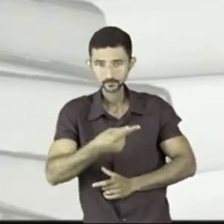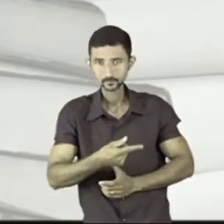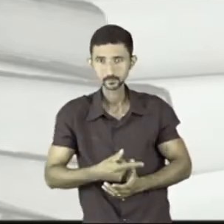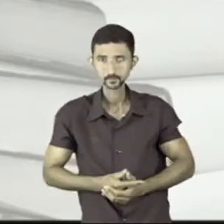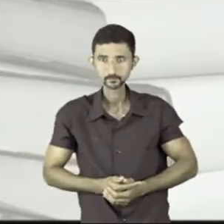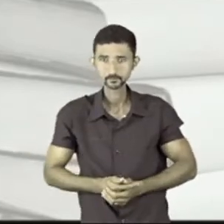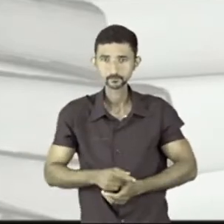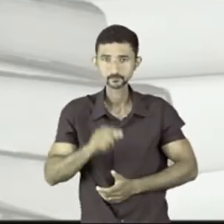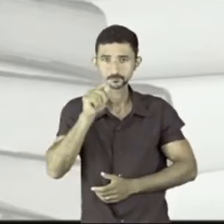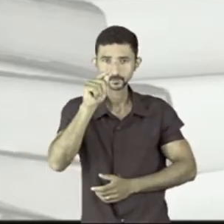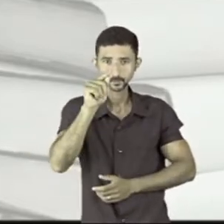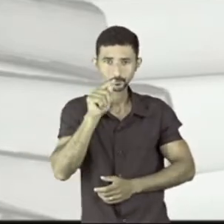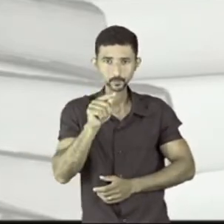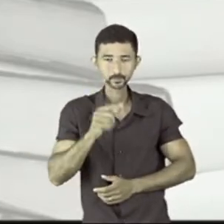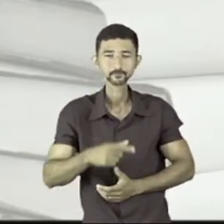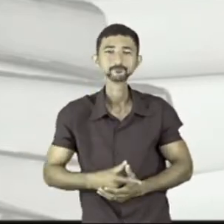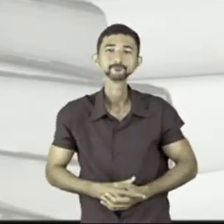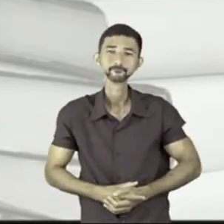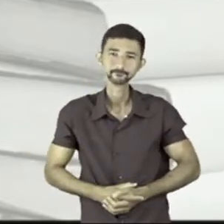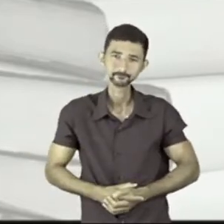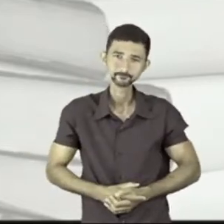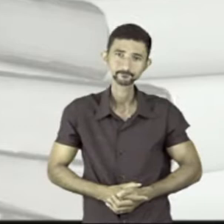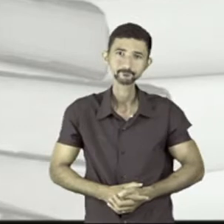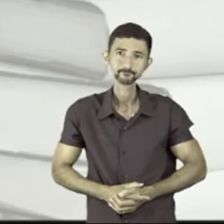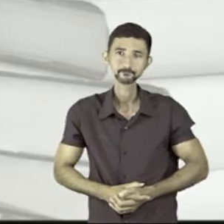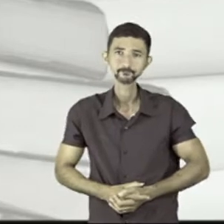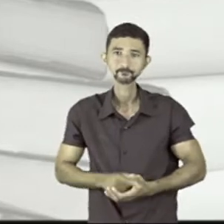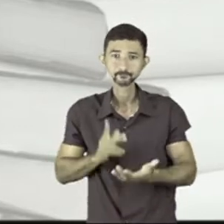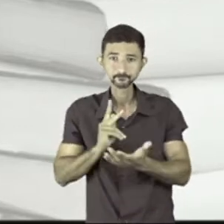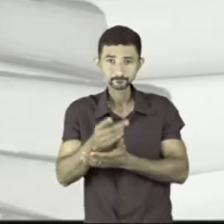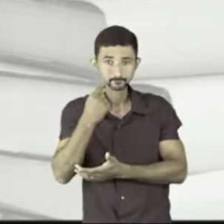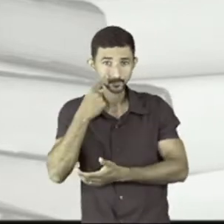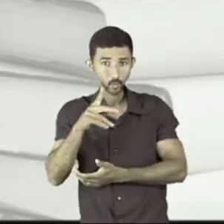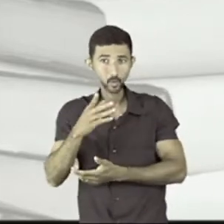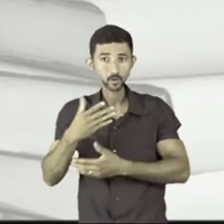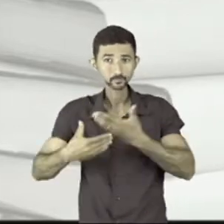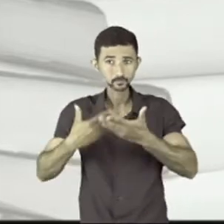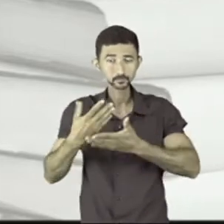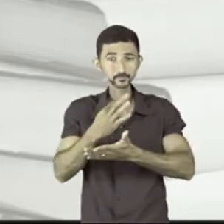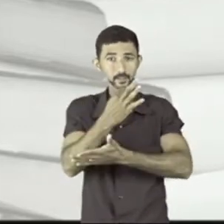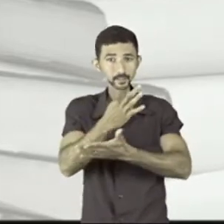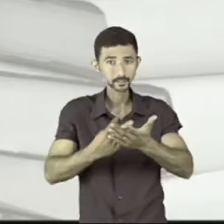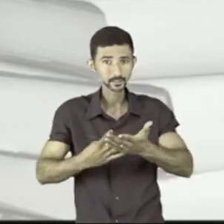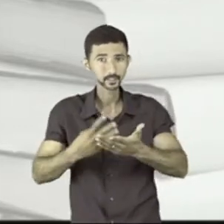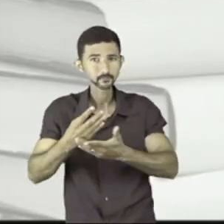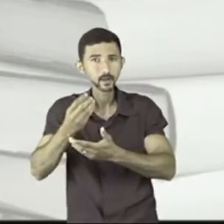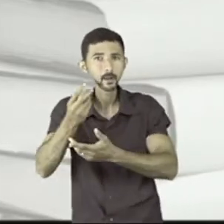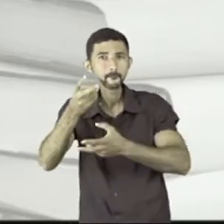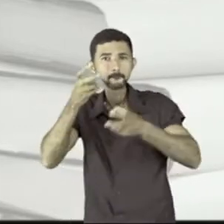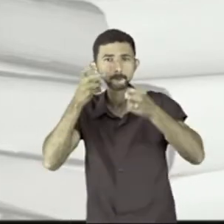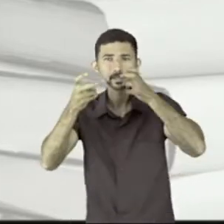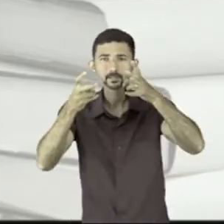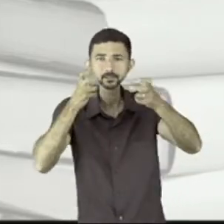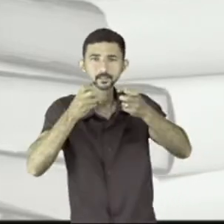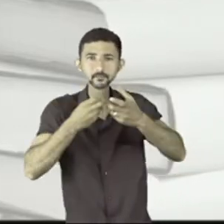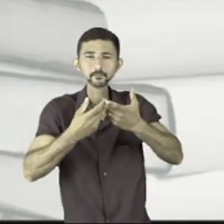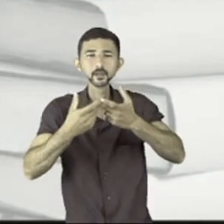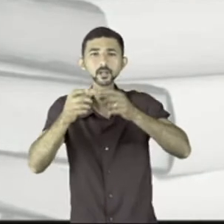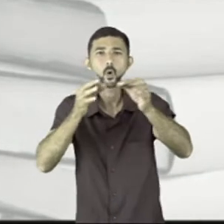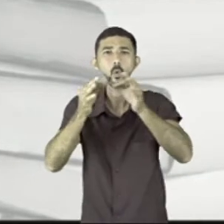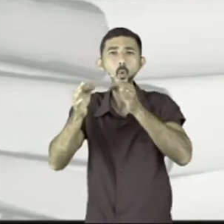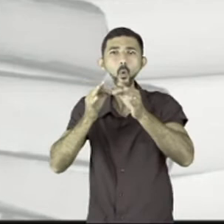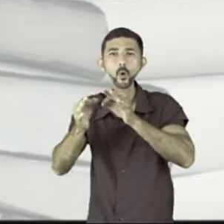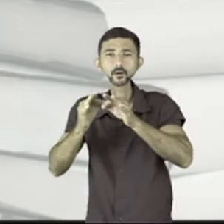vírgula e os dois pontos. Continua olhando aí que nós já vamos para o texto para nós percebermos a